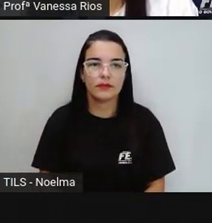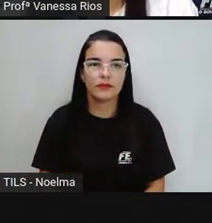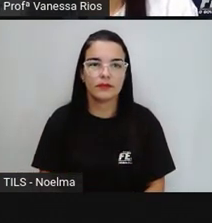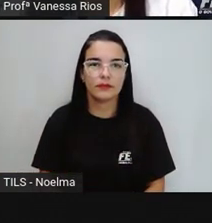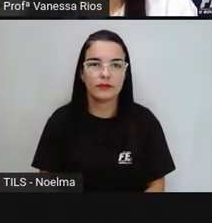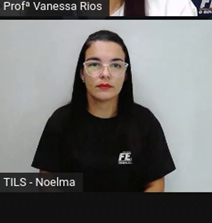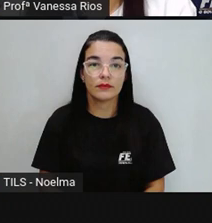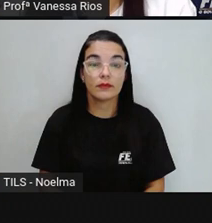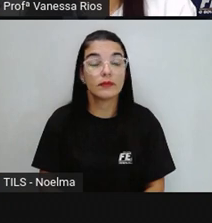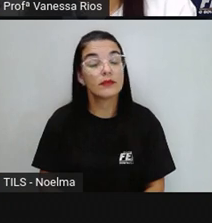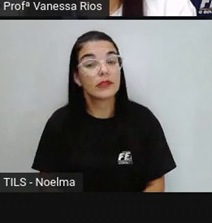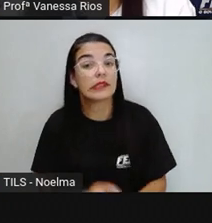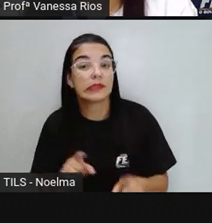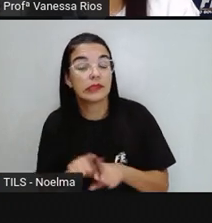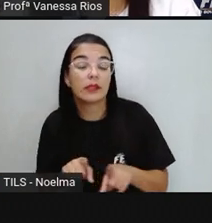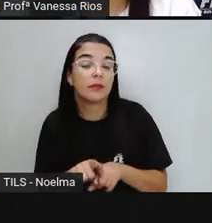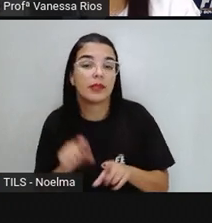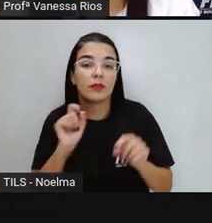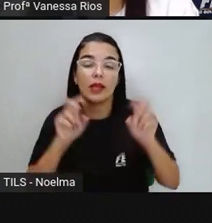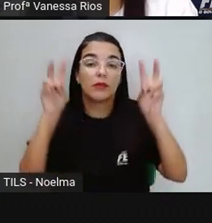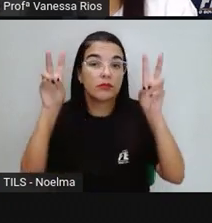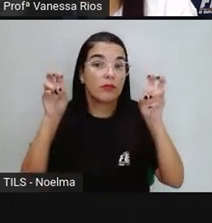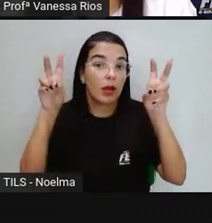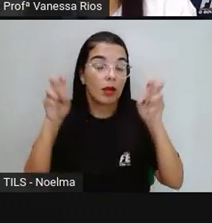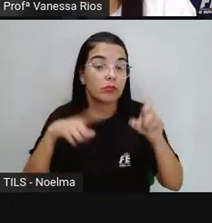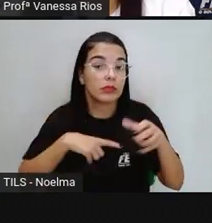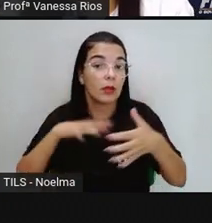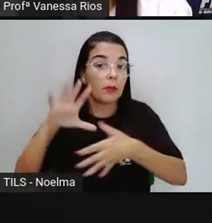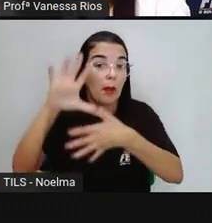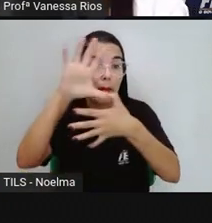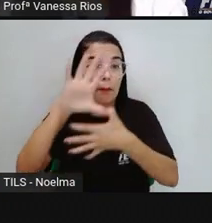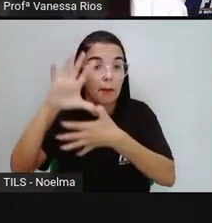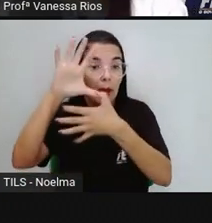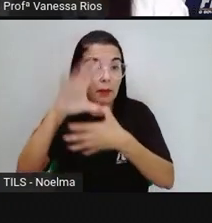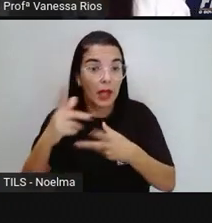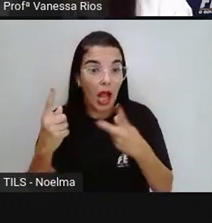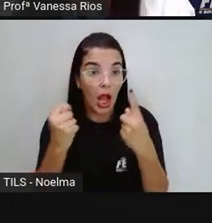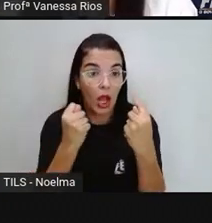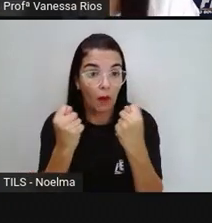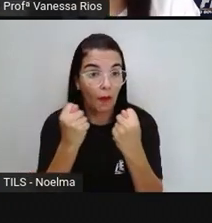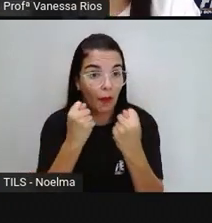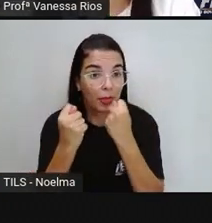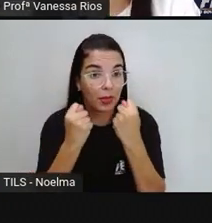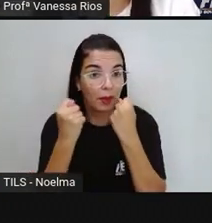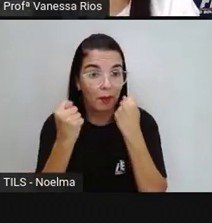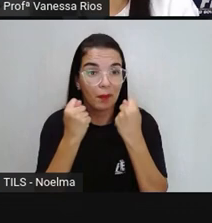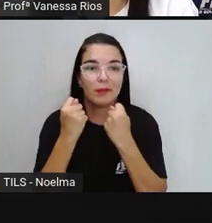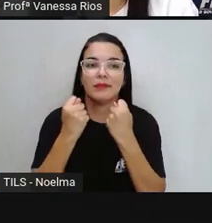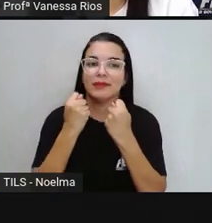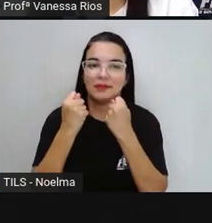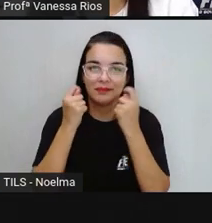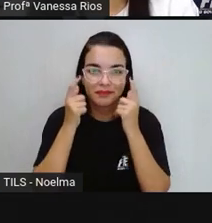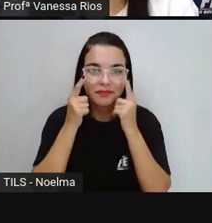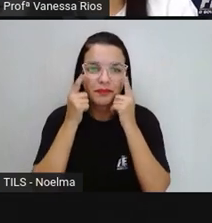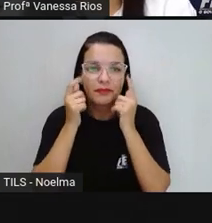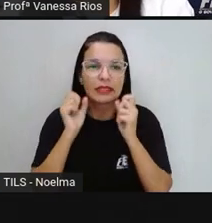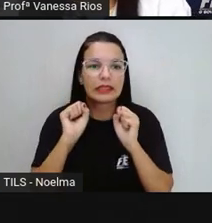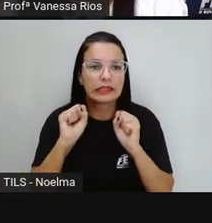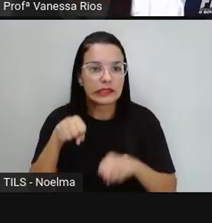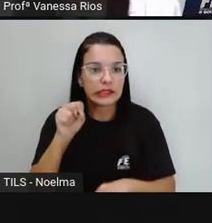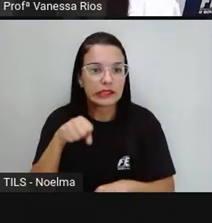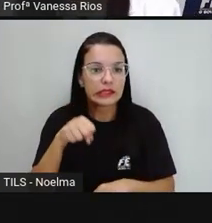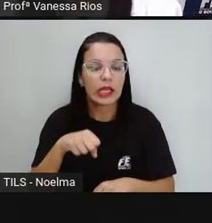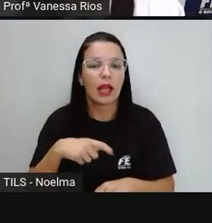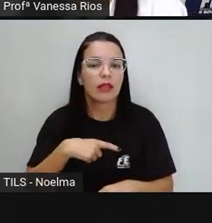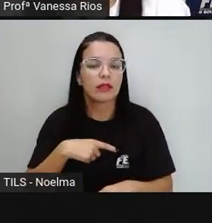E falando em temas, os mapas ainda podem ser econômicos, isso. Os mapas